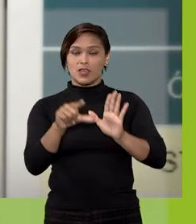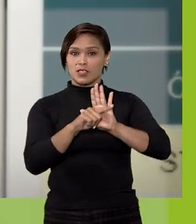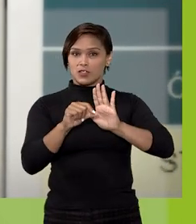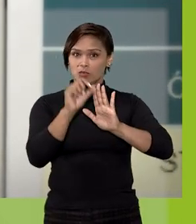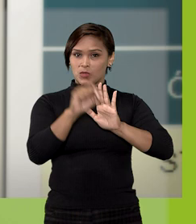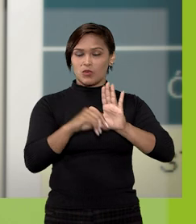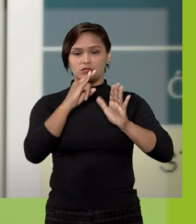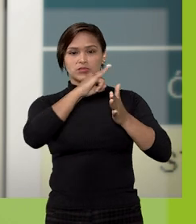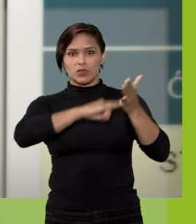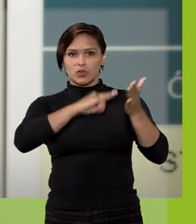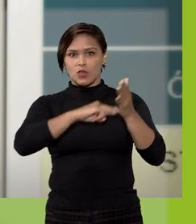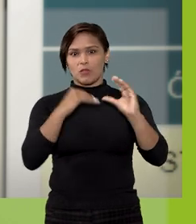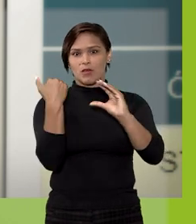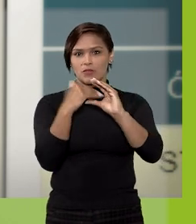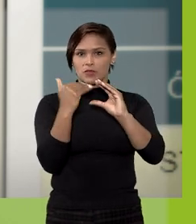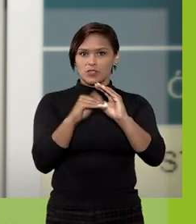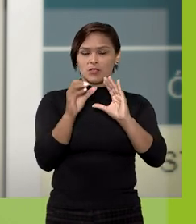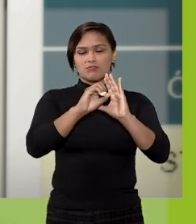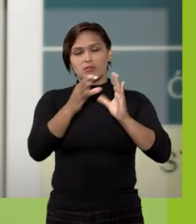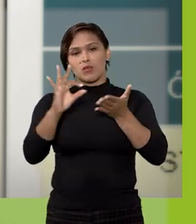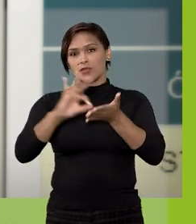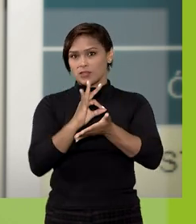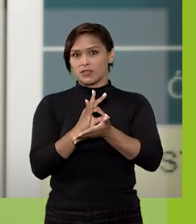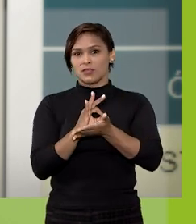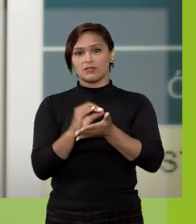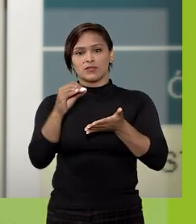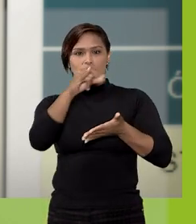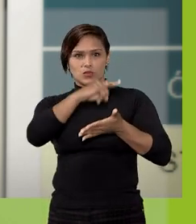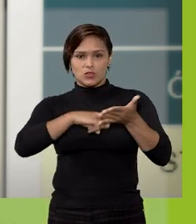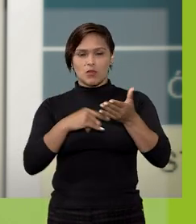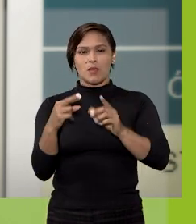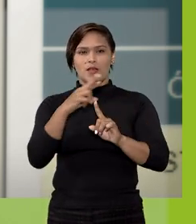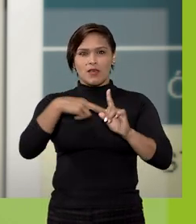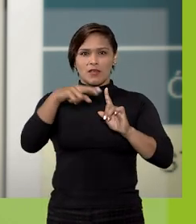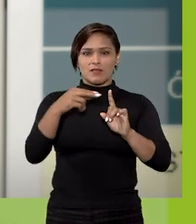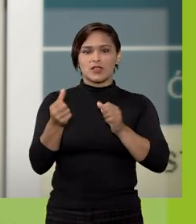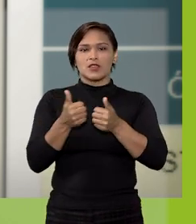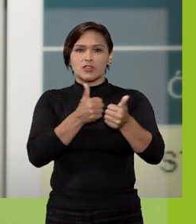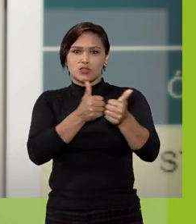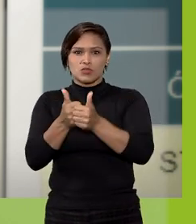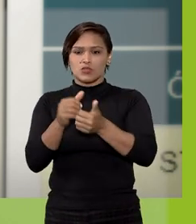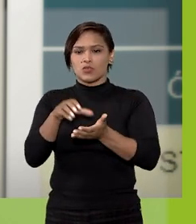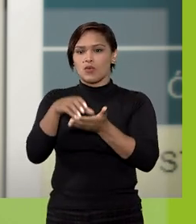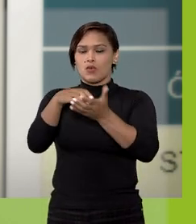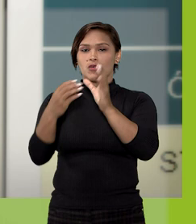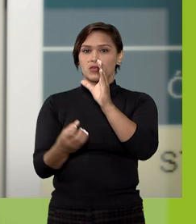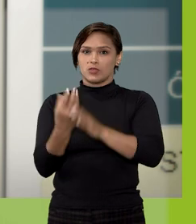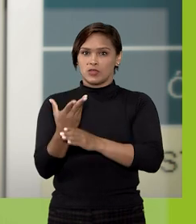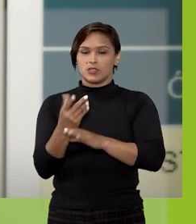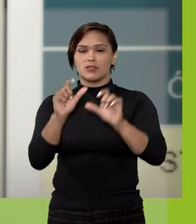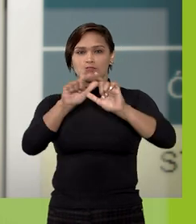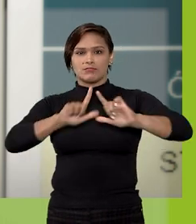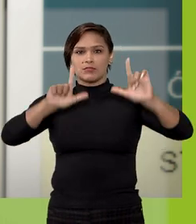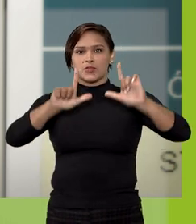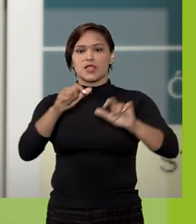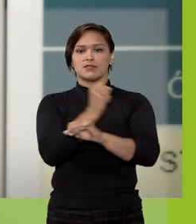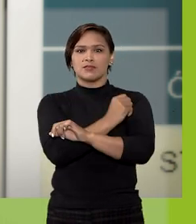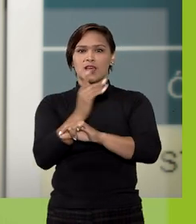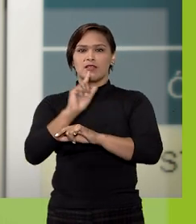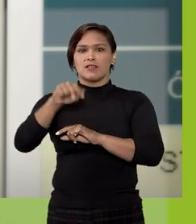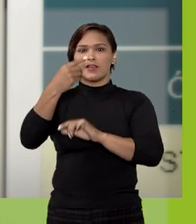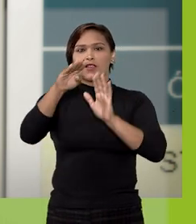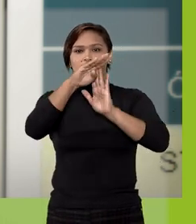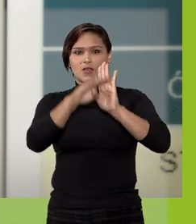ícone, que um documento foi inserido ou assinado. Os documentos referentes à instrução no órgão de origem aparecem na árvore